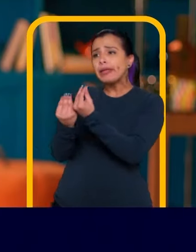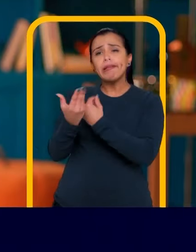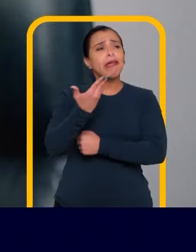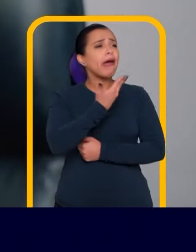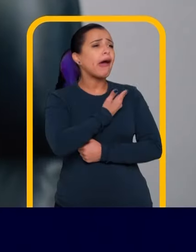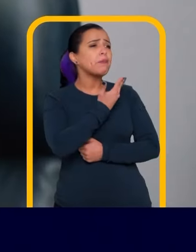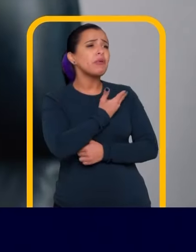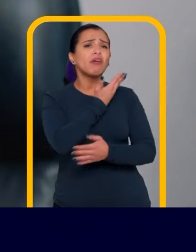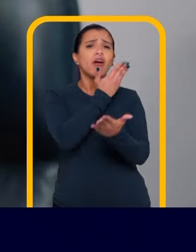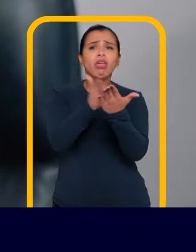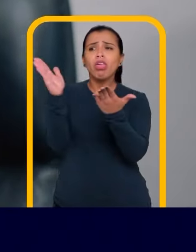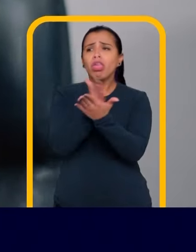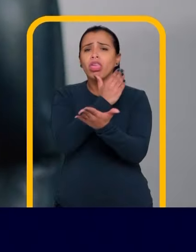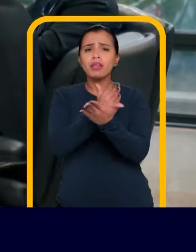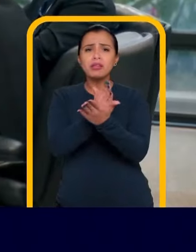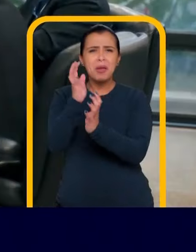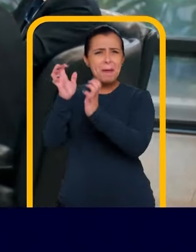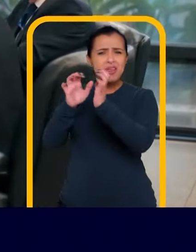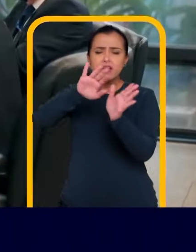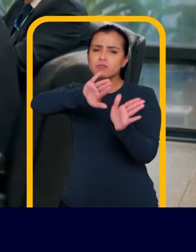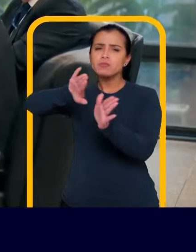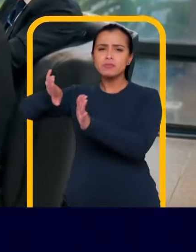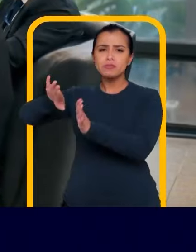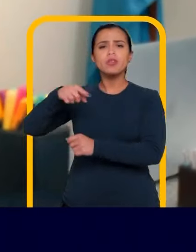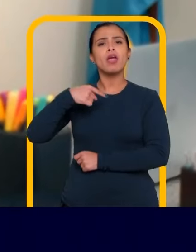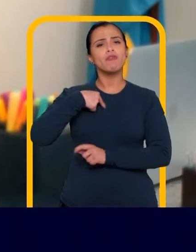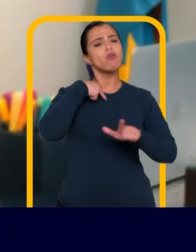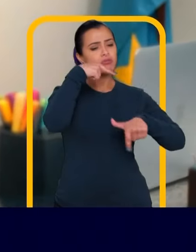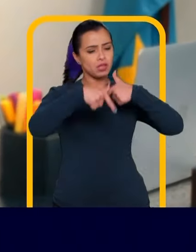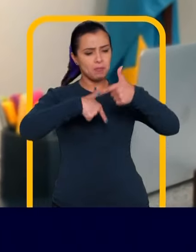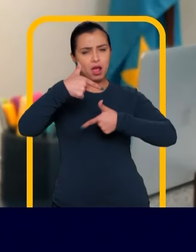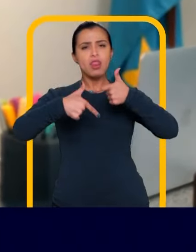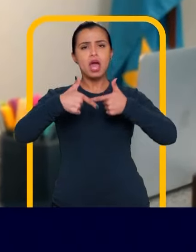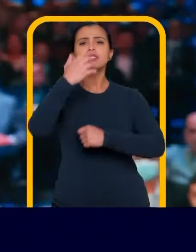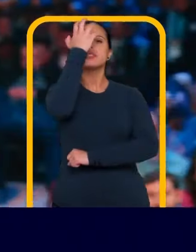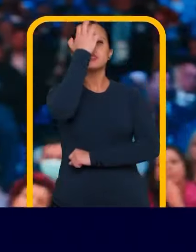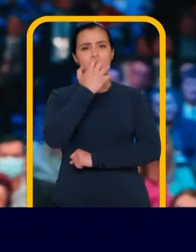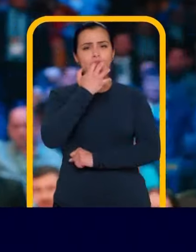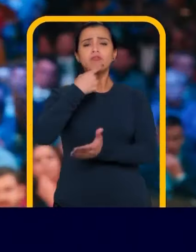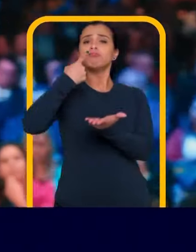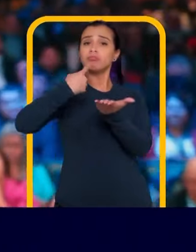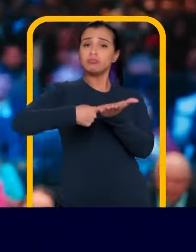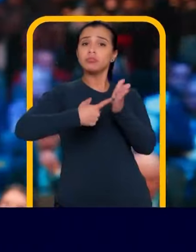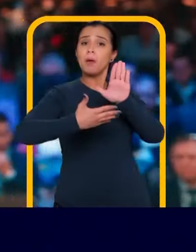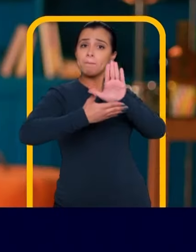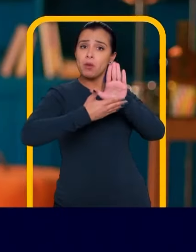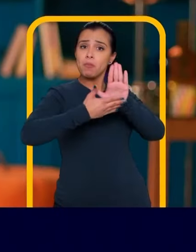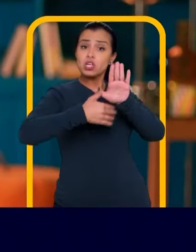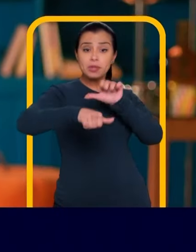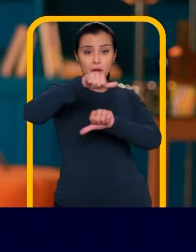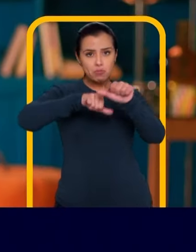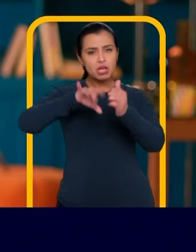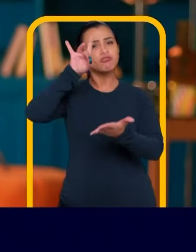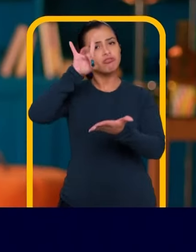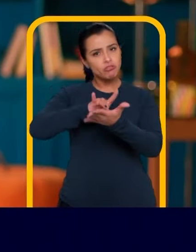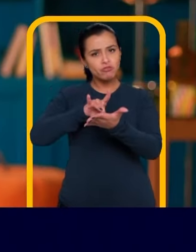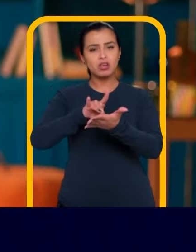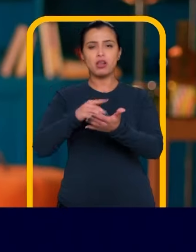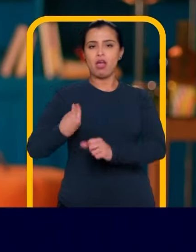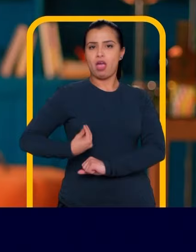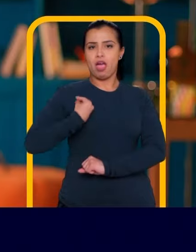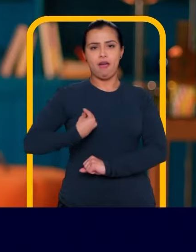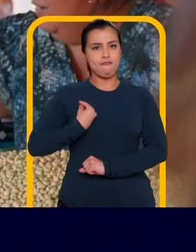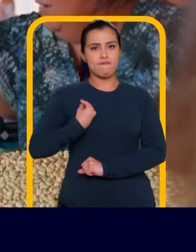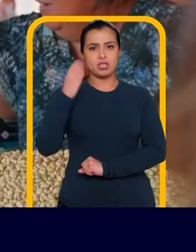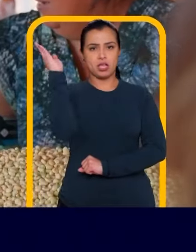os amigos Enquanto eles brigam Eu vou trabalhar sério Assumindo compromissos Fazendo propostas Para mudar de verdade A